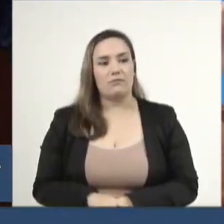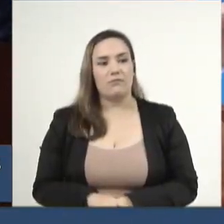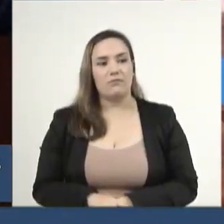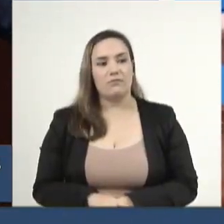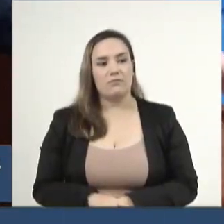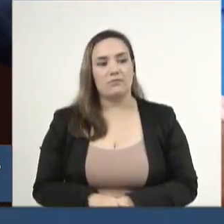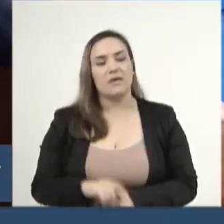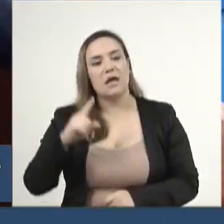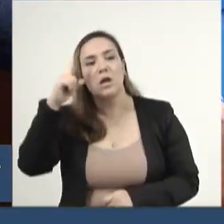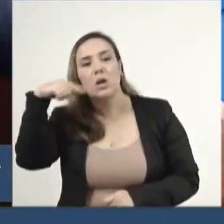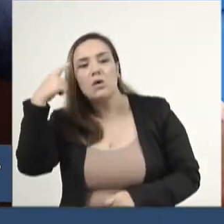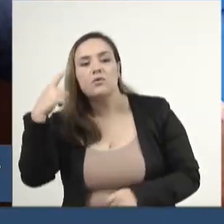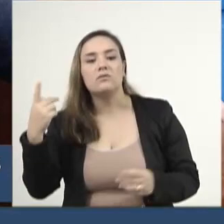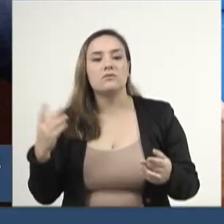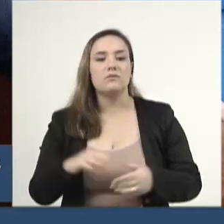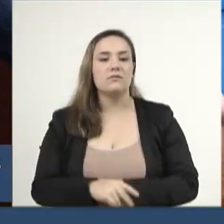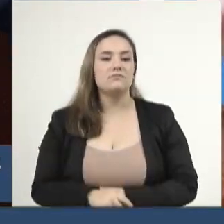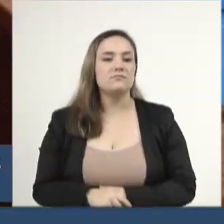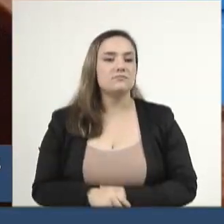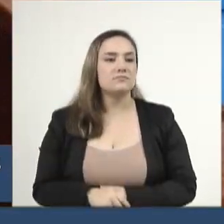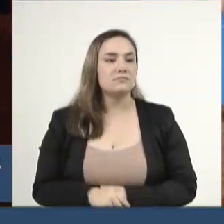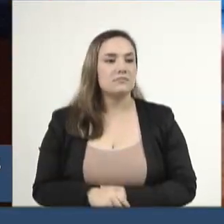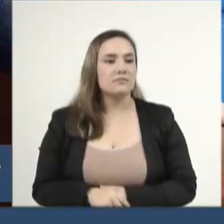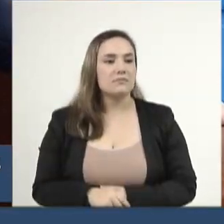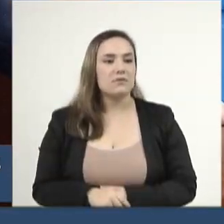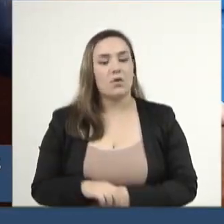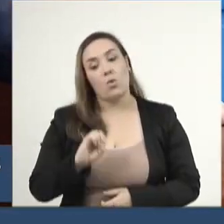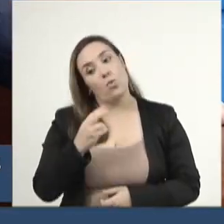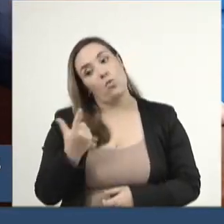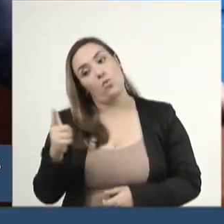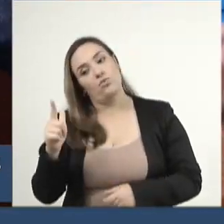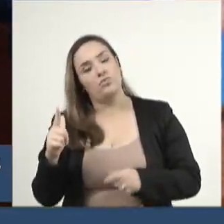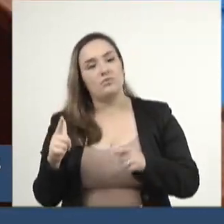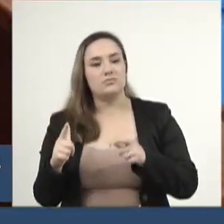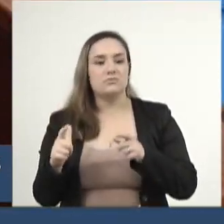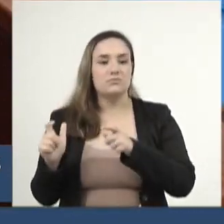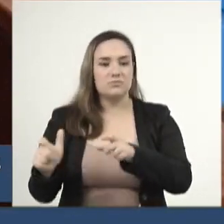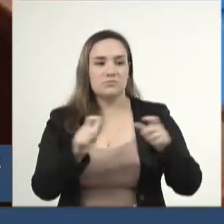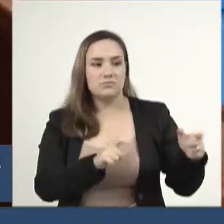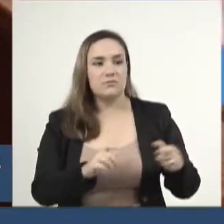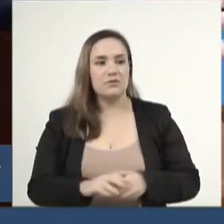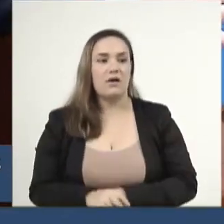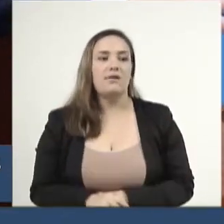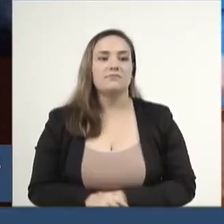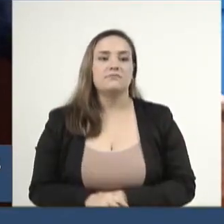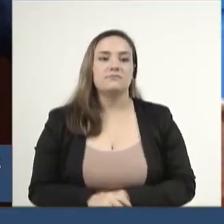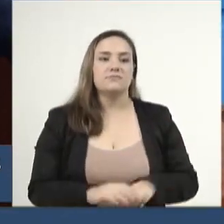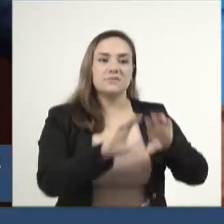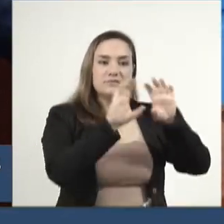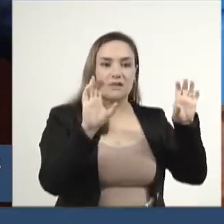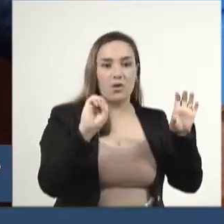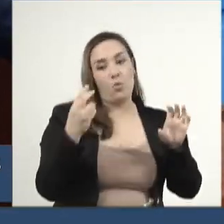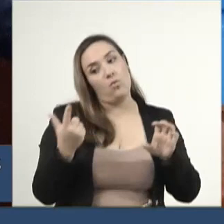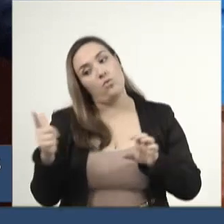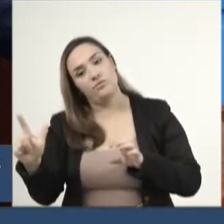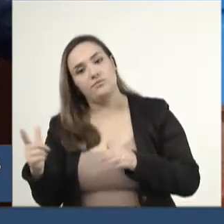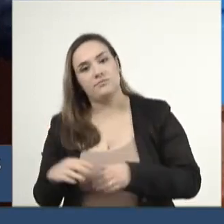Que absurdo. É, ou vai para outro lugar, né? Tem dois lugares para ir, o céu e o outro, não sei.